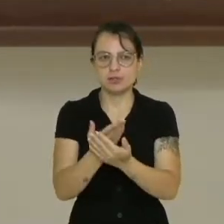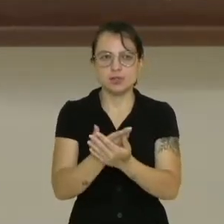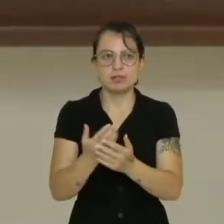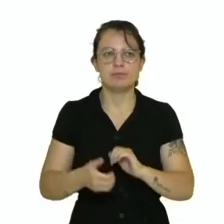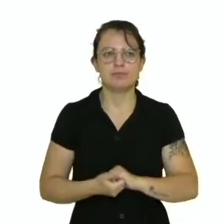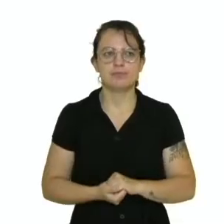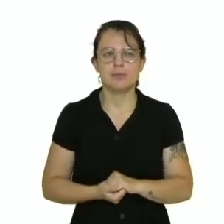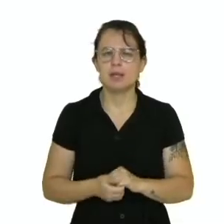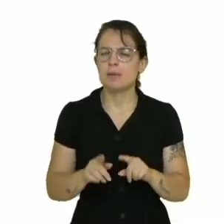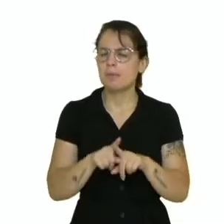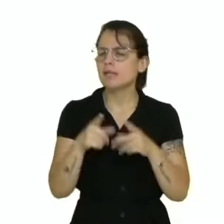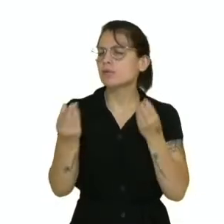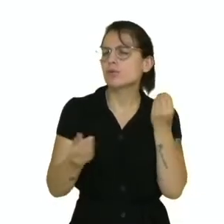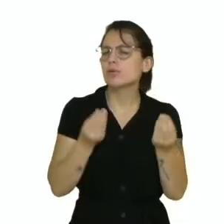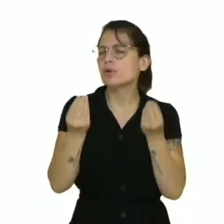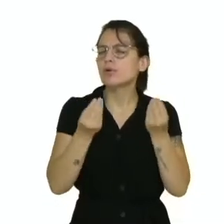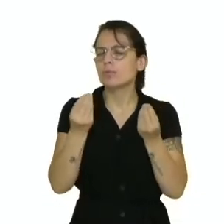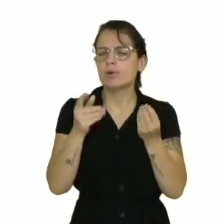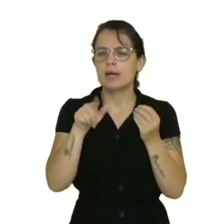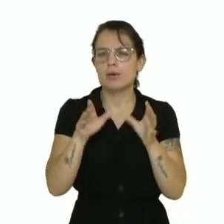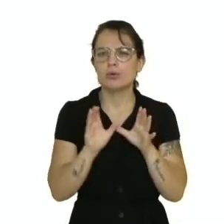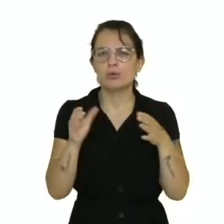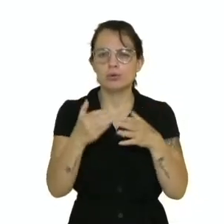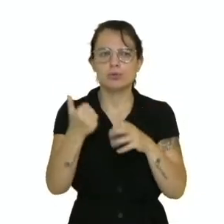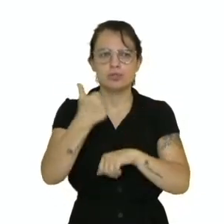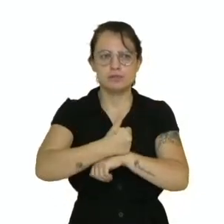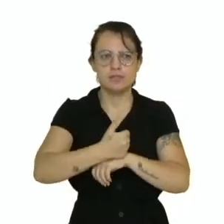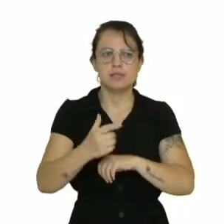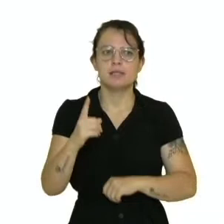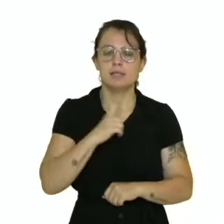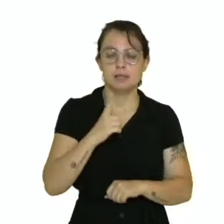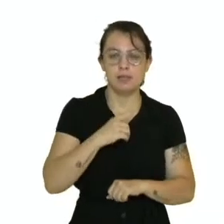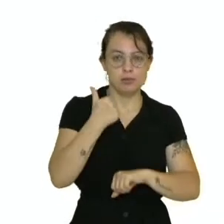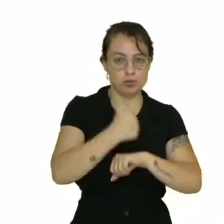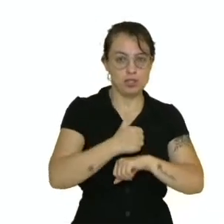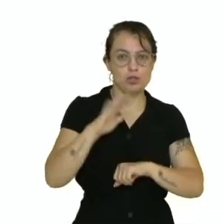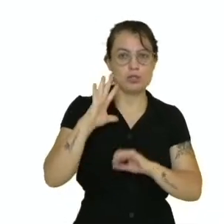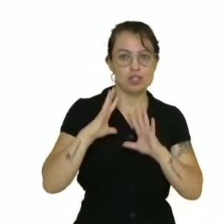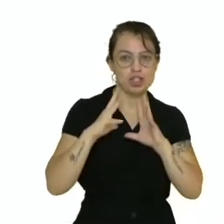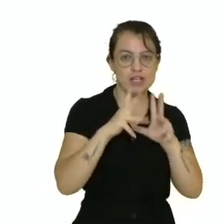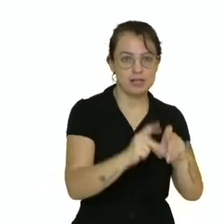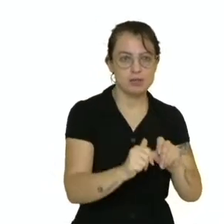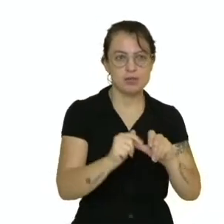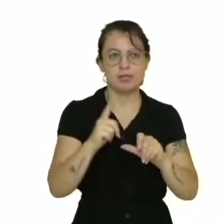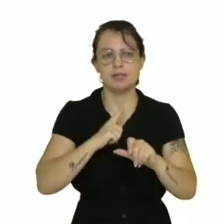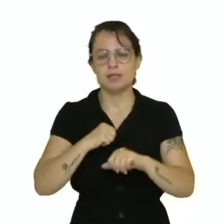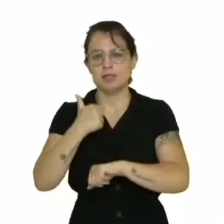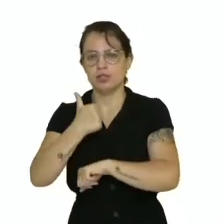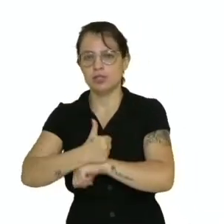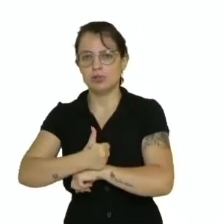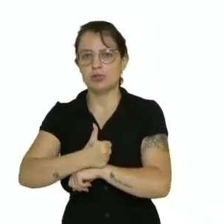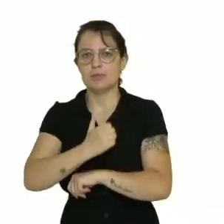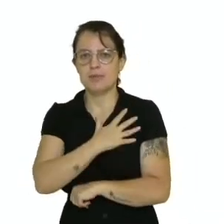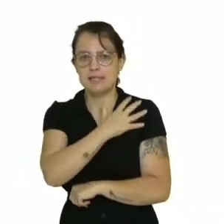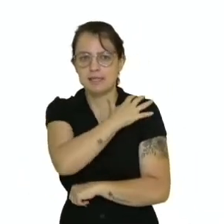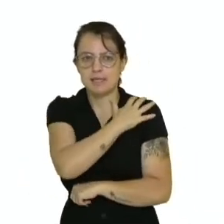Como é então a equipe diretiva? Nós temos o diretor geral, nós temos o diretor militar,